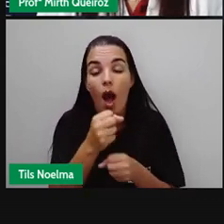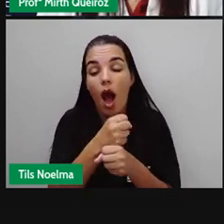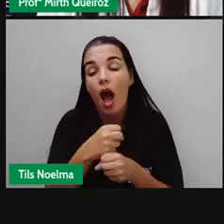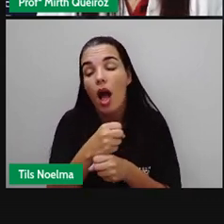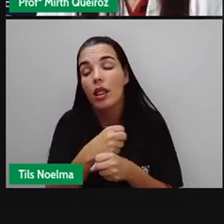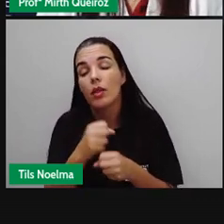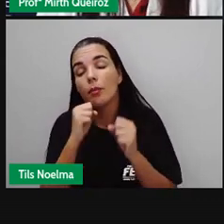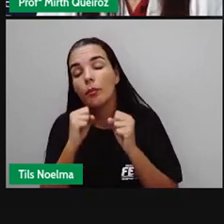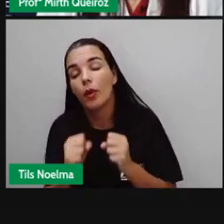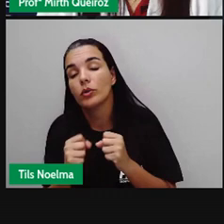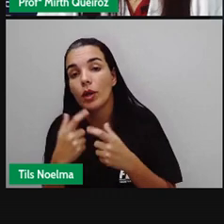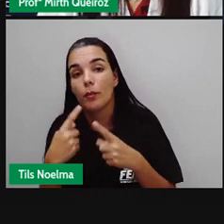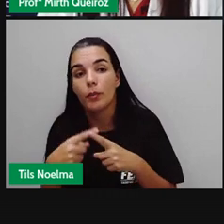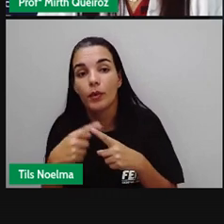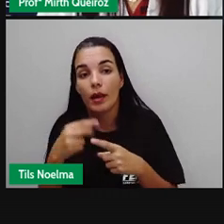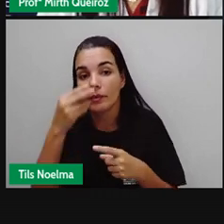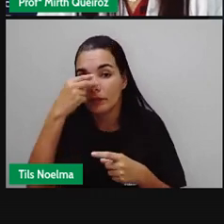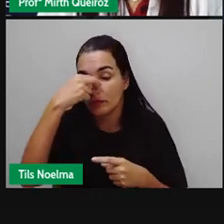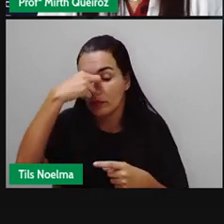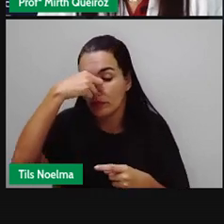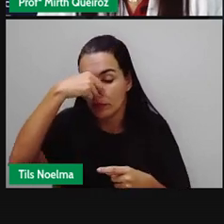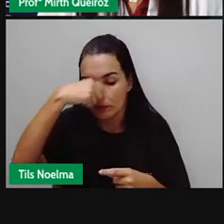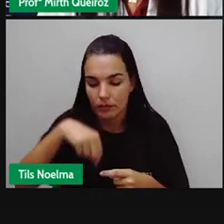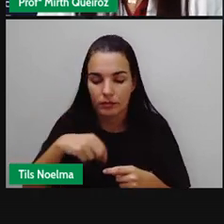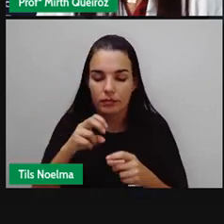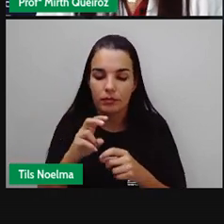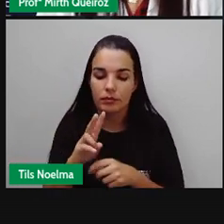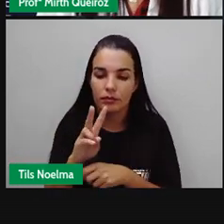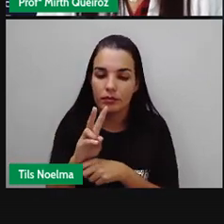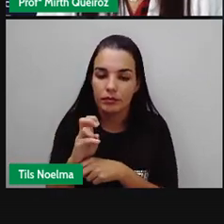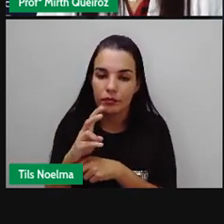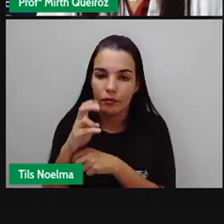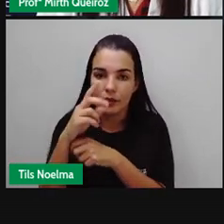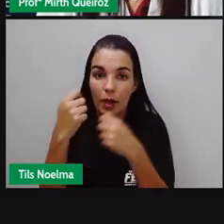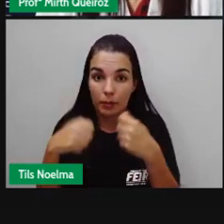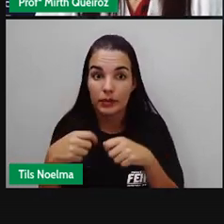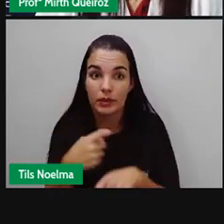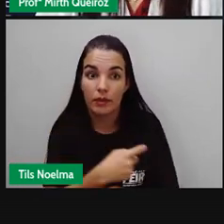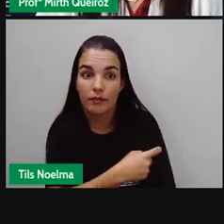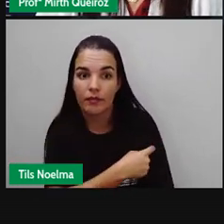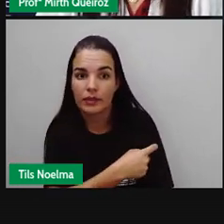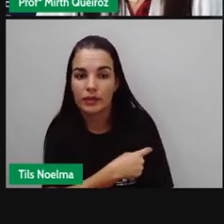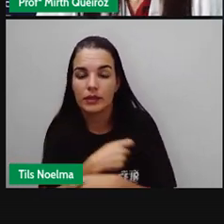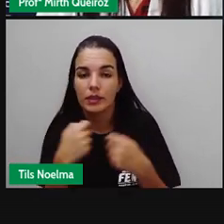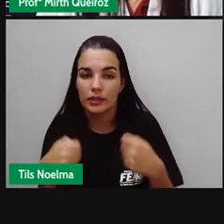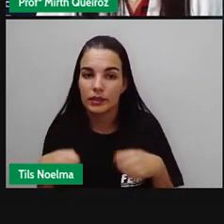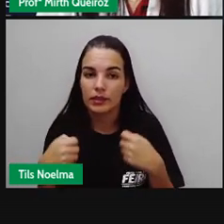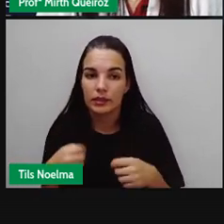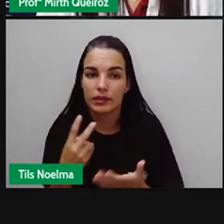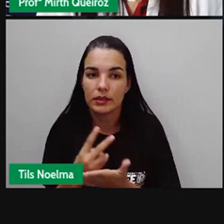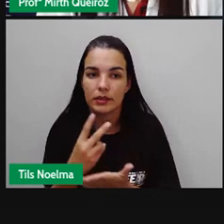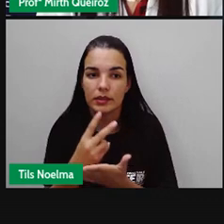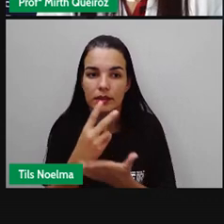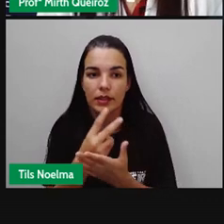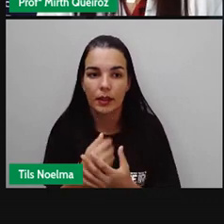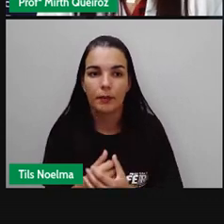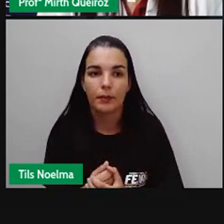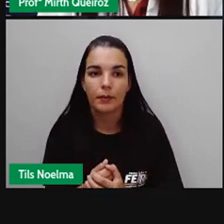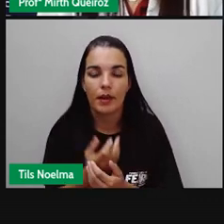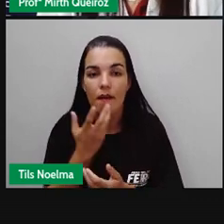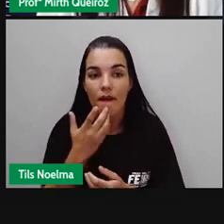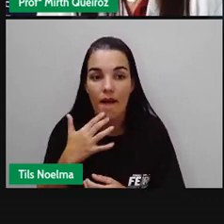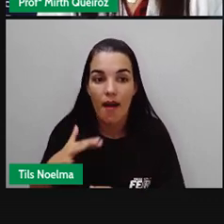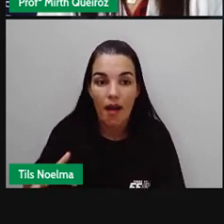o vírus, ele costuma se mutar facilmente. Por isso que todo ano a gente precisa tomar a vacina da gripe. No caso, as